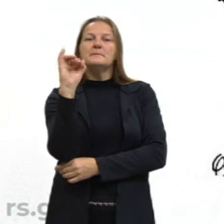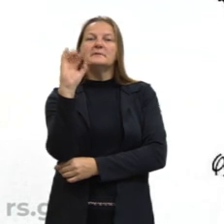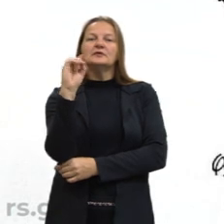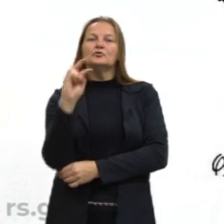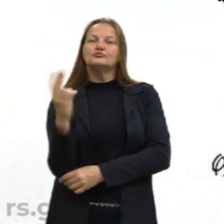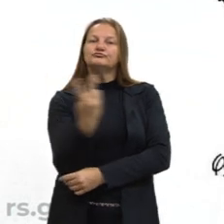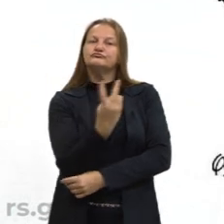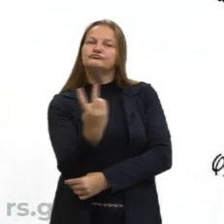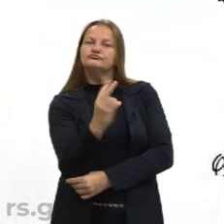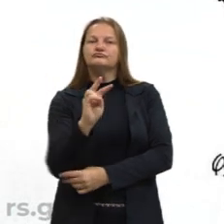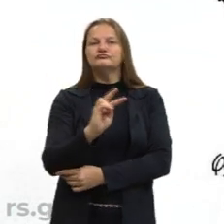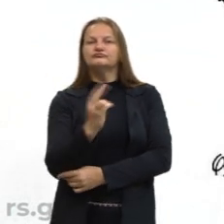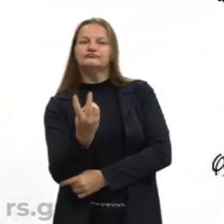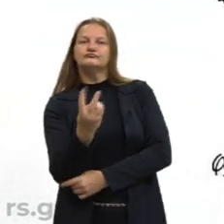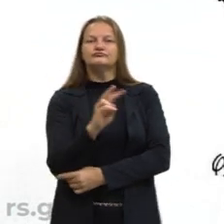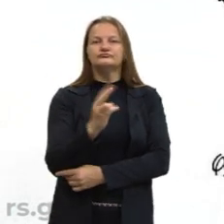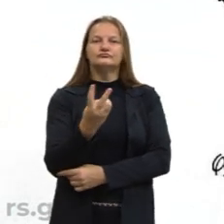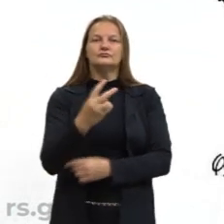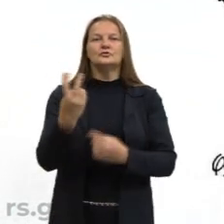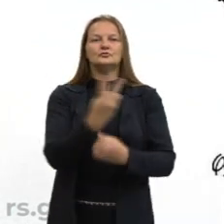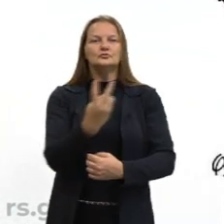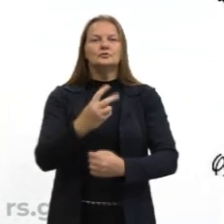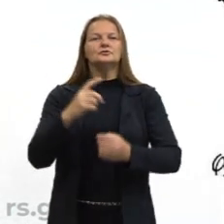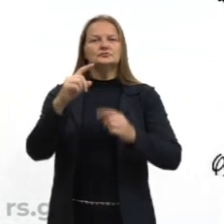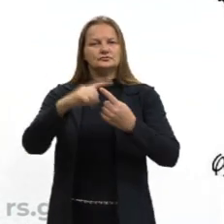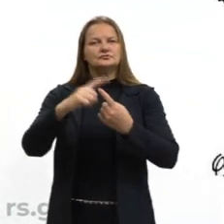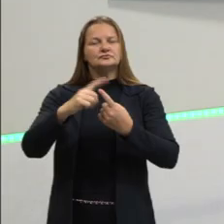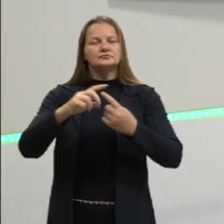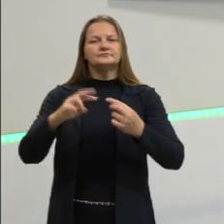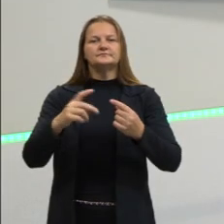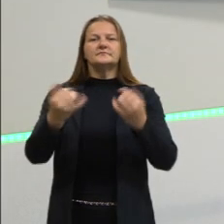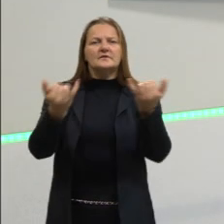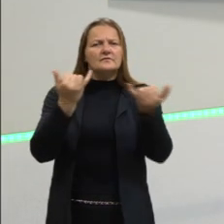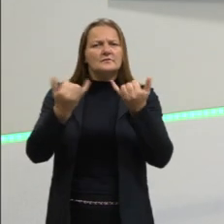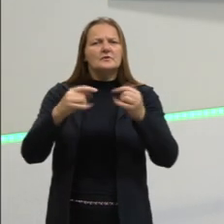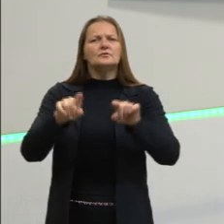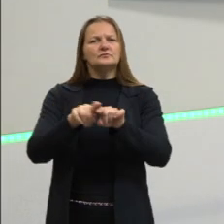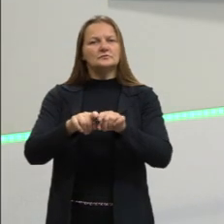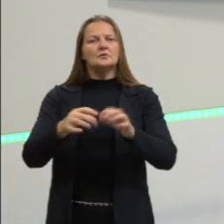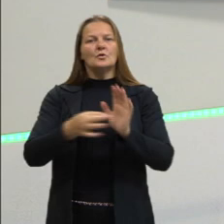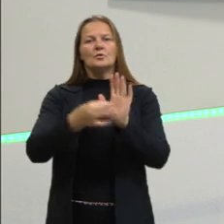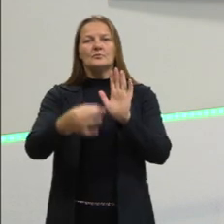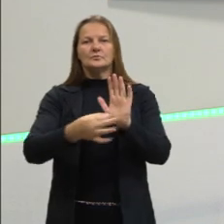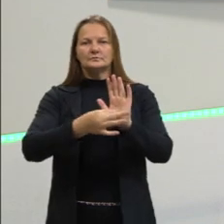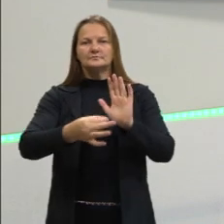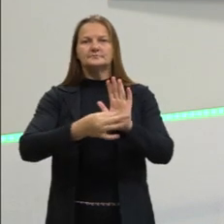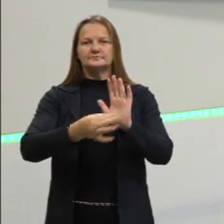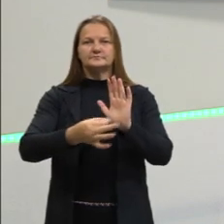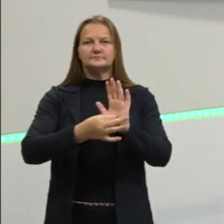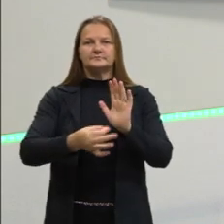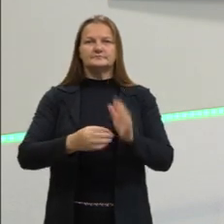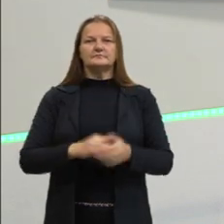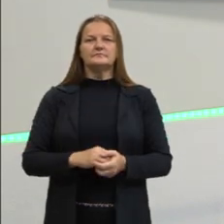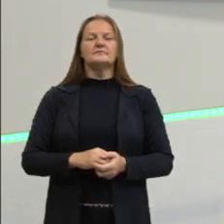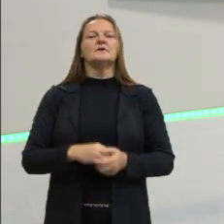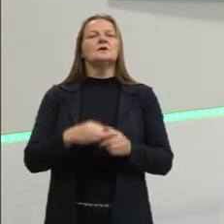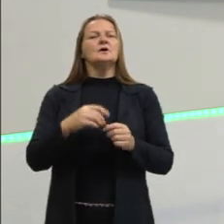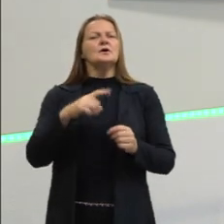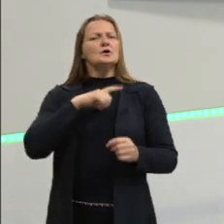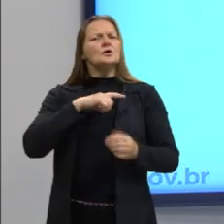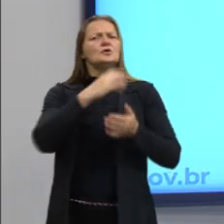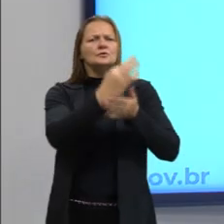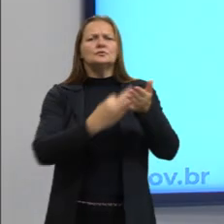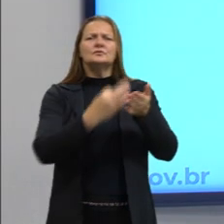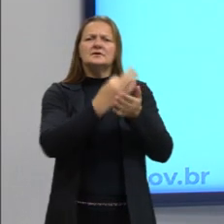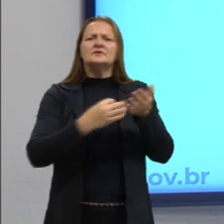misto, que vai trazer a informação, mas também está trazendo a opinião. O texto informativo, gente,